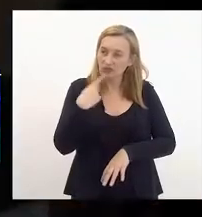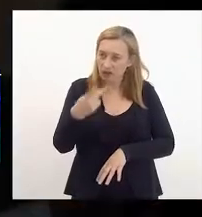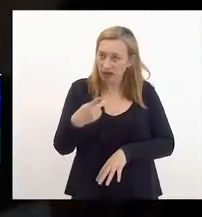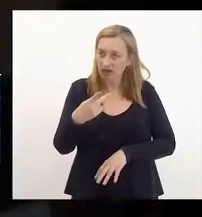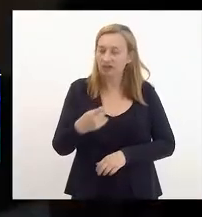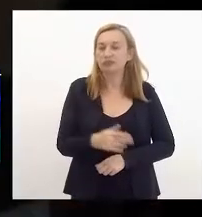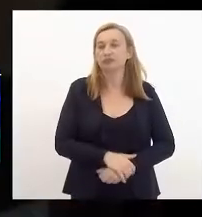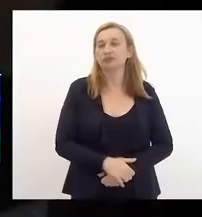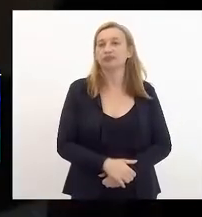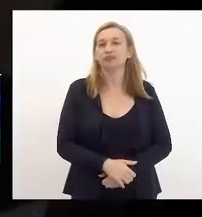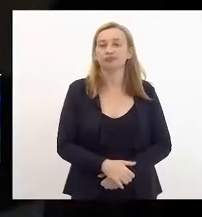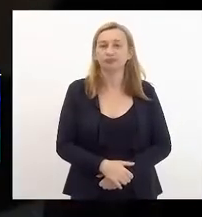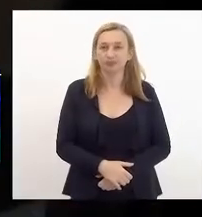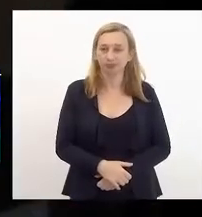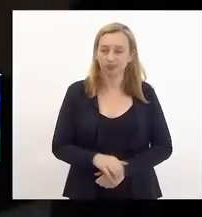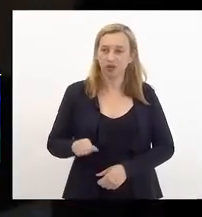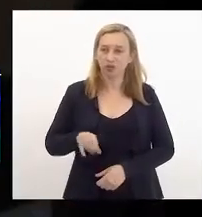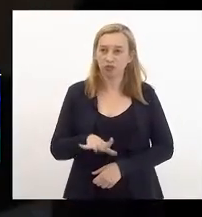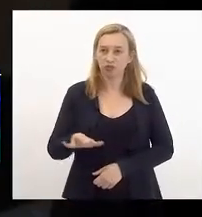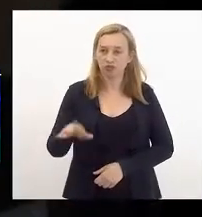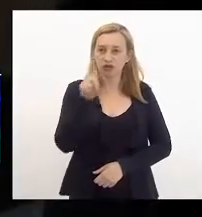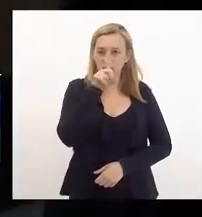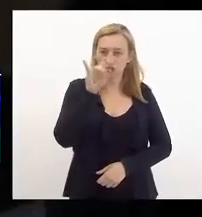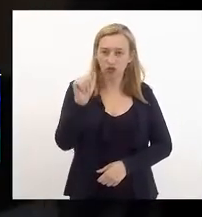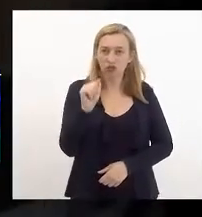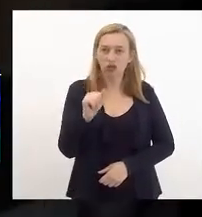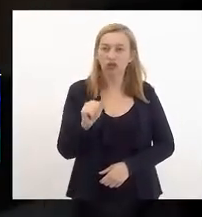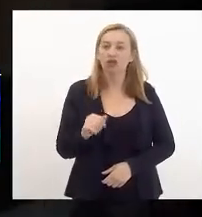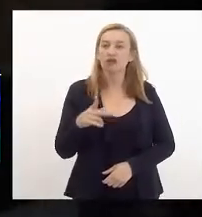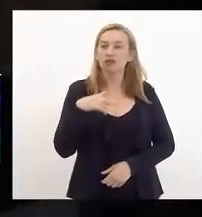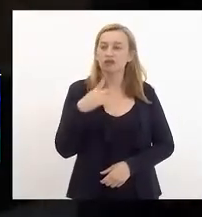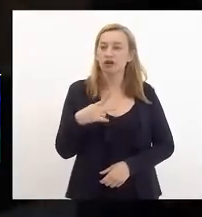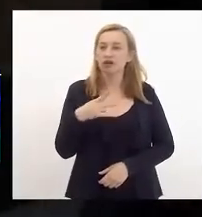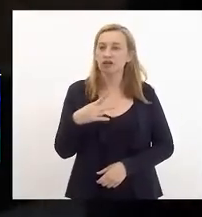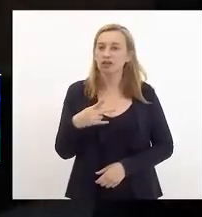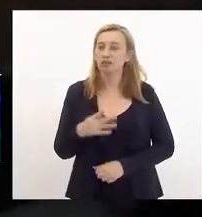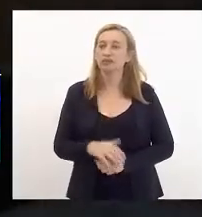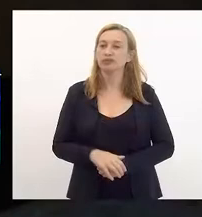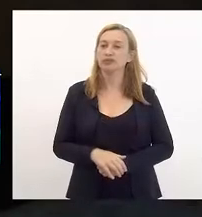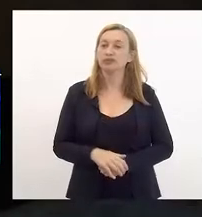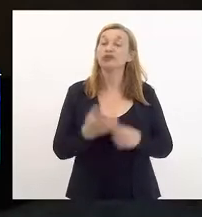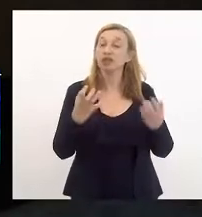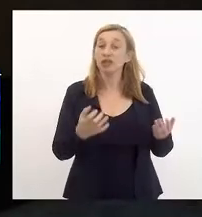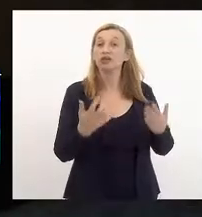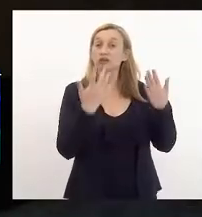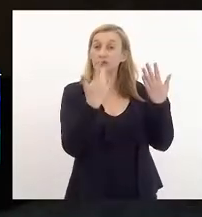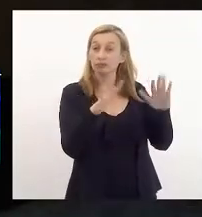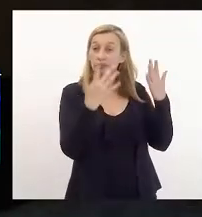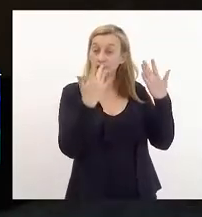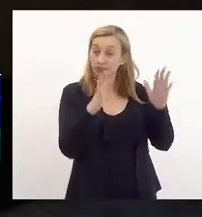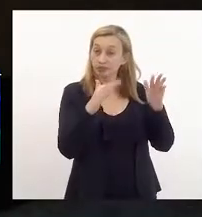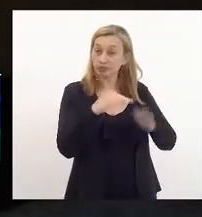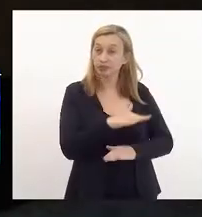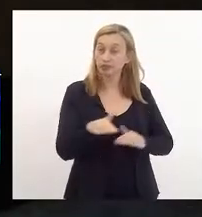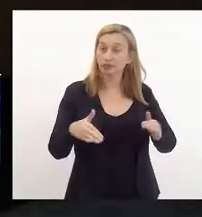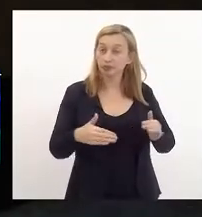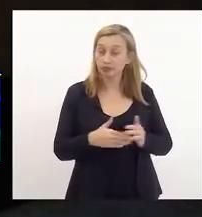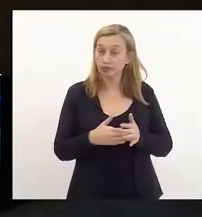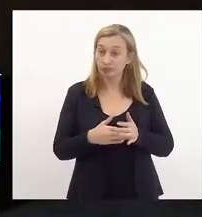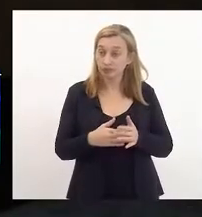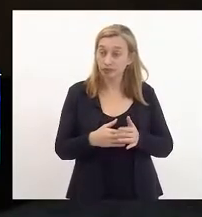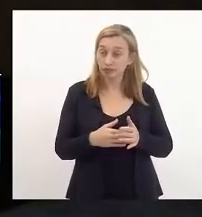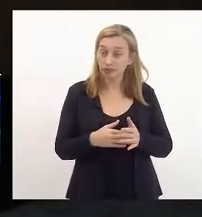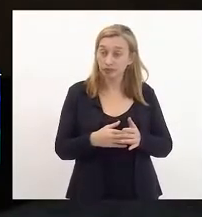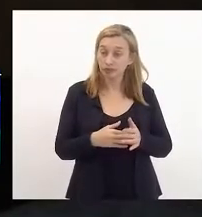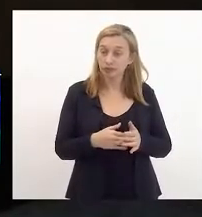ilusão ao dia da favela. E faço essa ilusão e quero cumprimentar aqui todos os integrantes